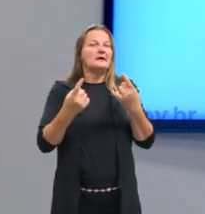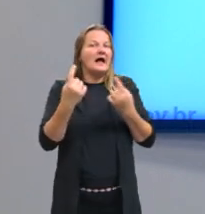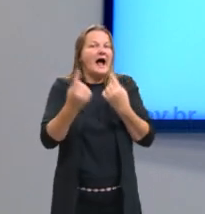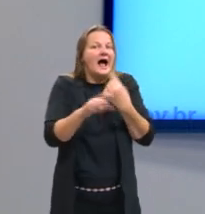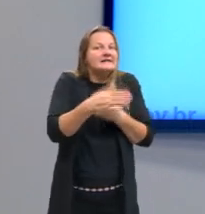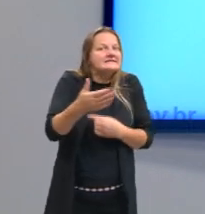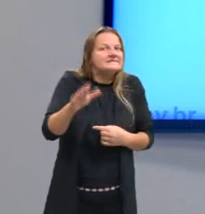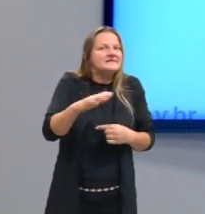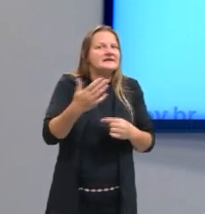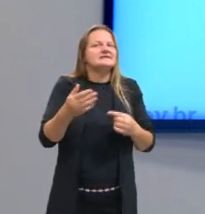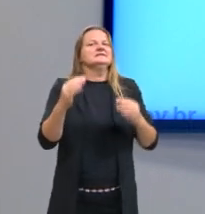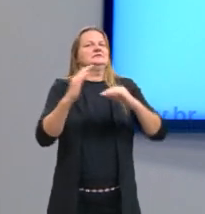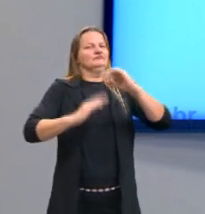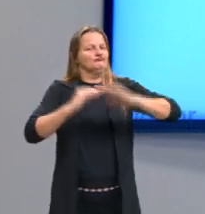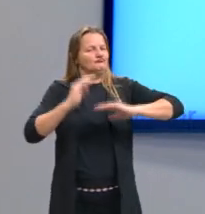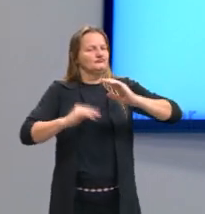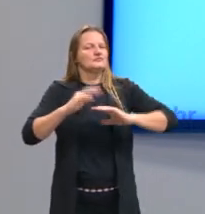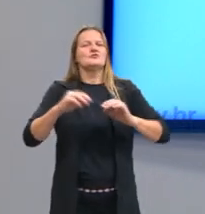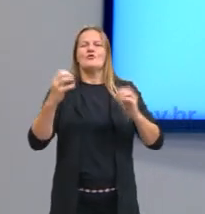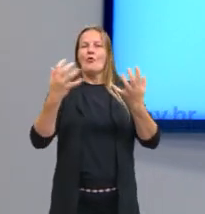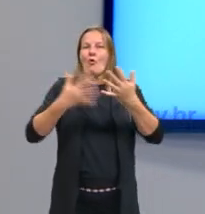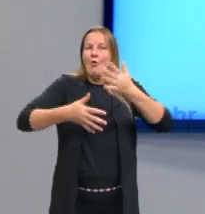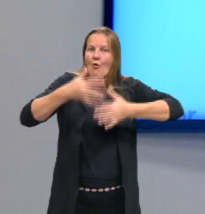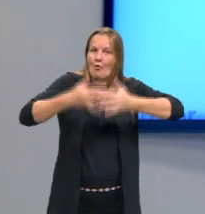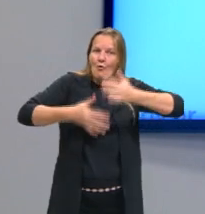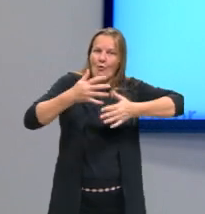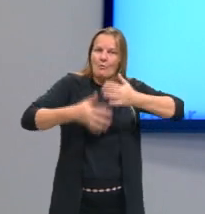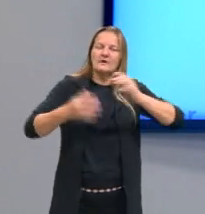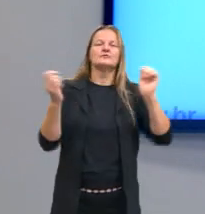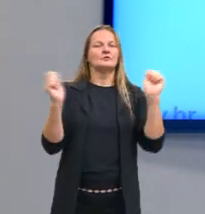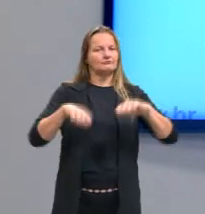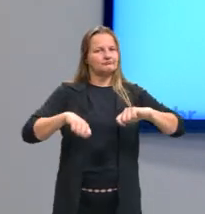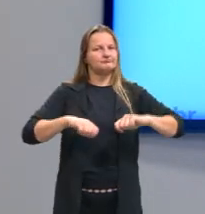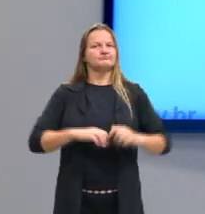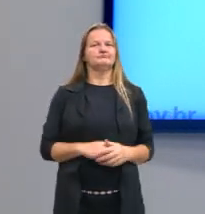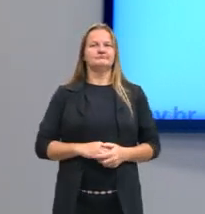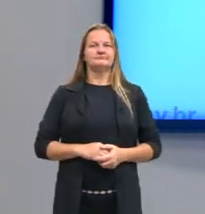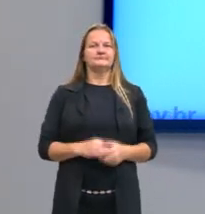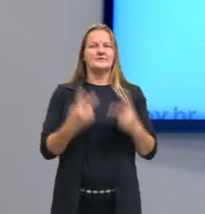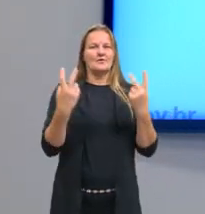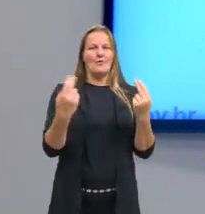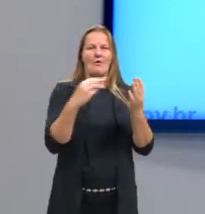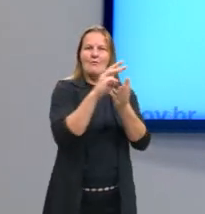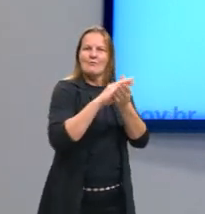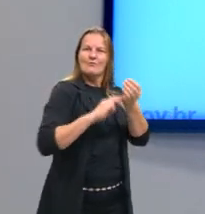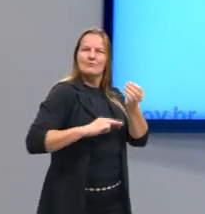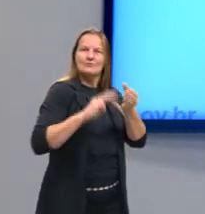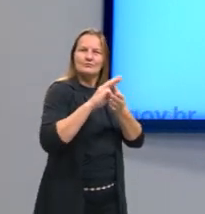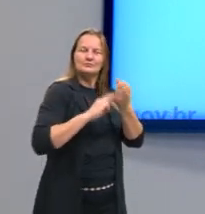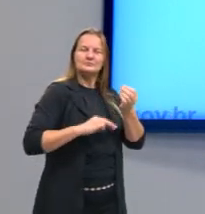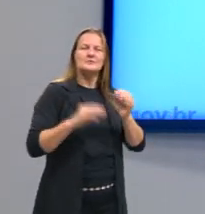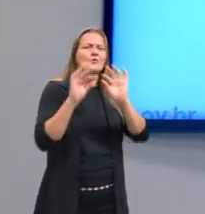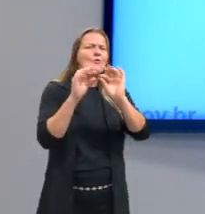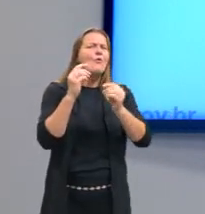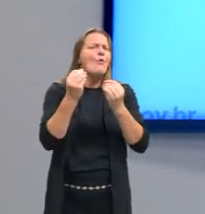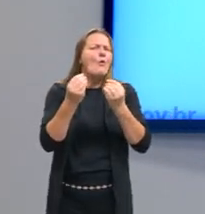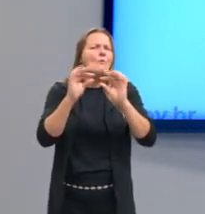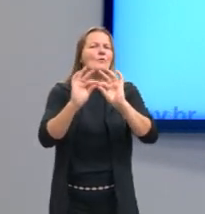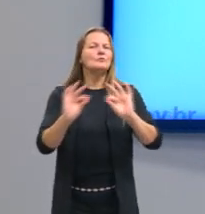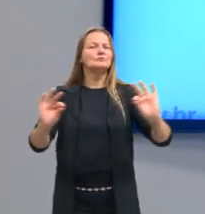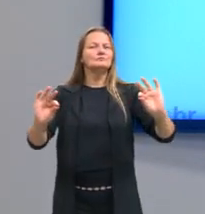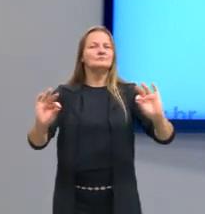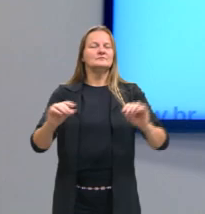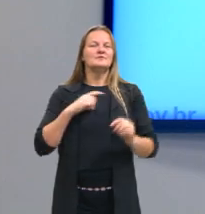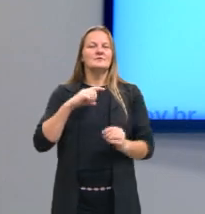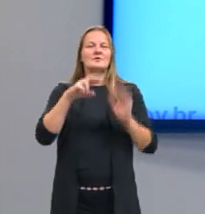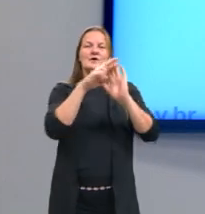gente pode aplicar ele para cálculos mais complexos, vai funcionar da mesma forma. Mas como que eu posso simplificar mais do que